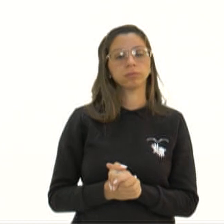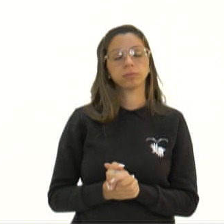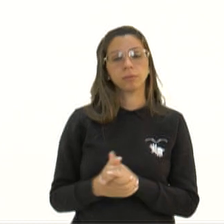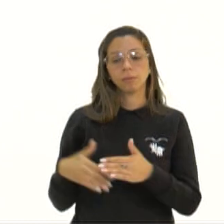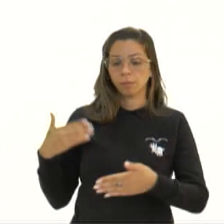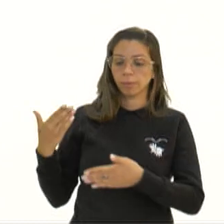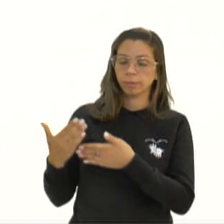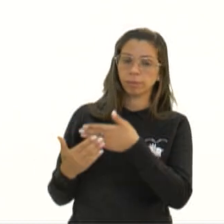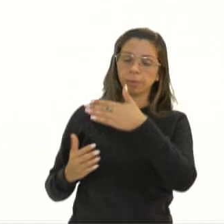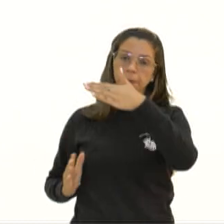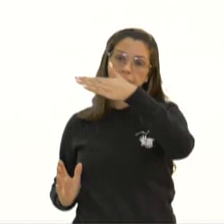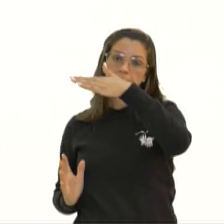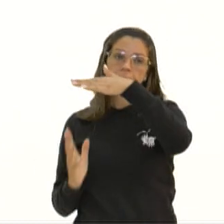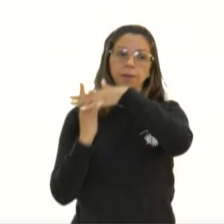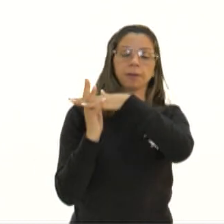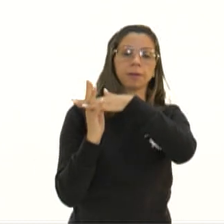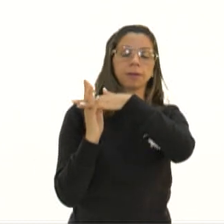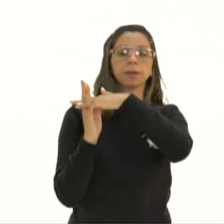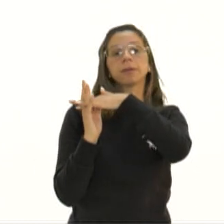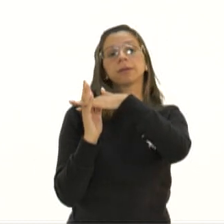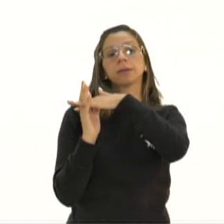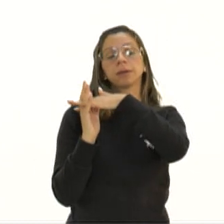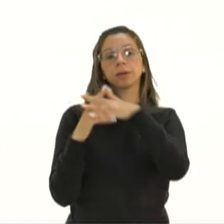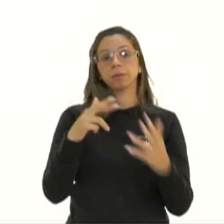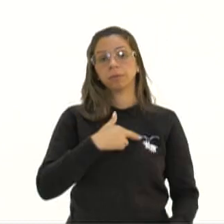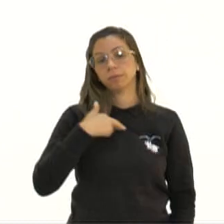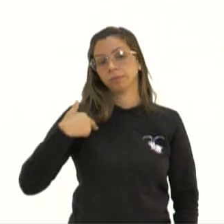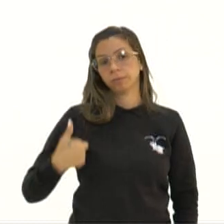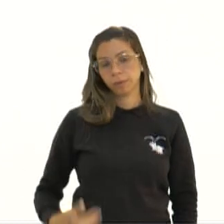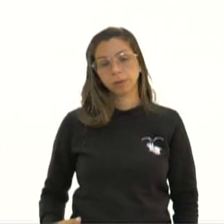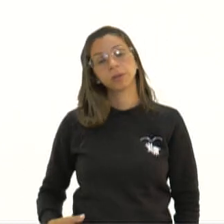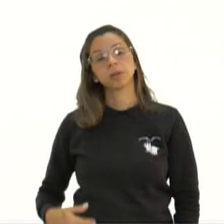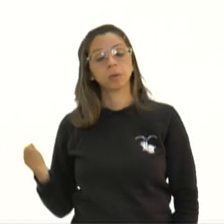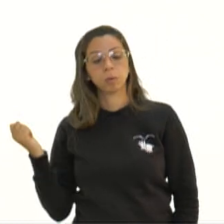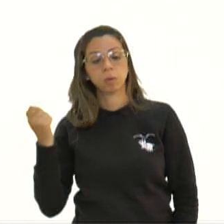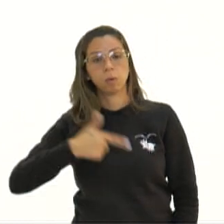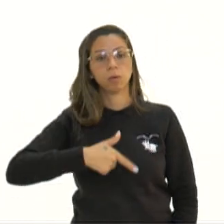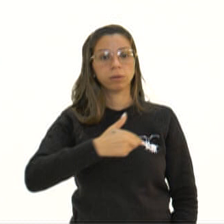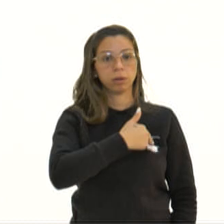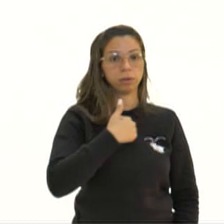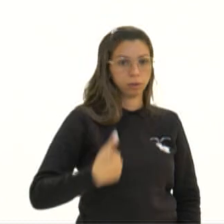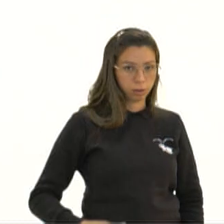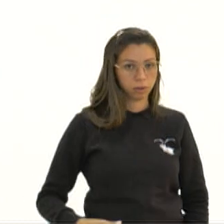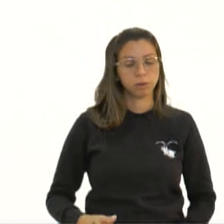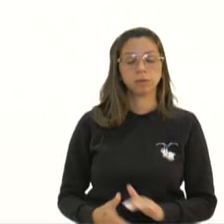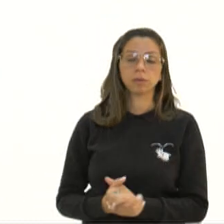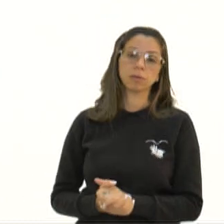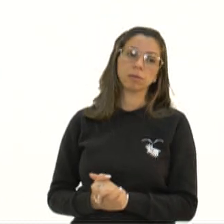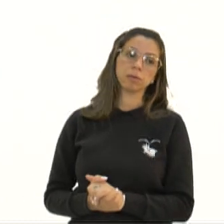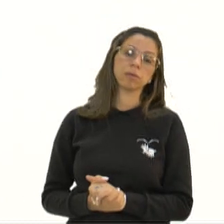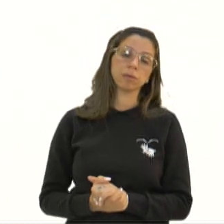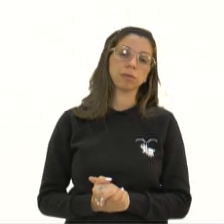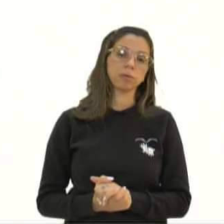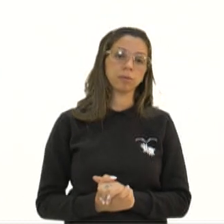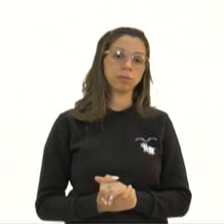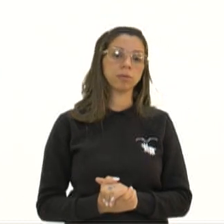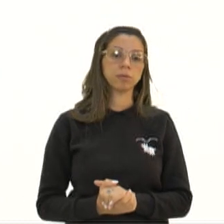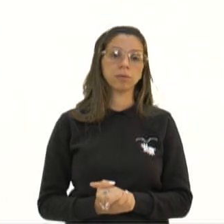passa a ultrapassar o PIB da China, por exemplo, o PIB per capita. Então, ao longo desses